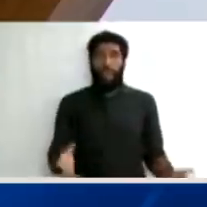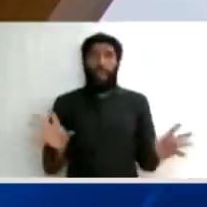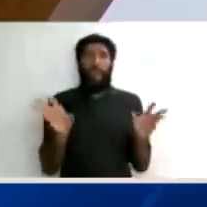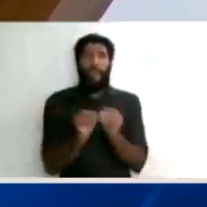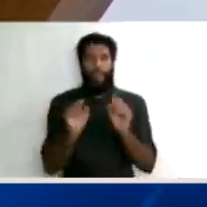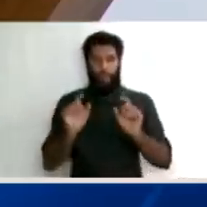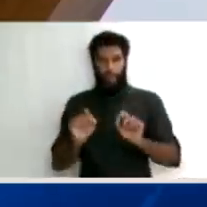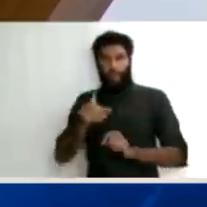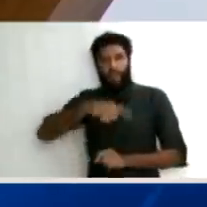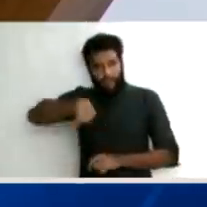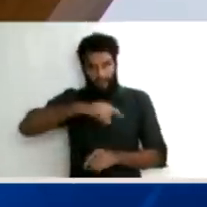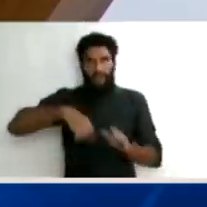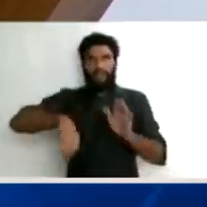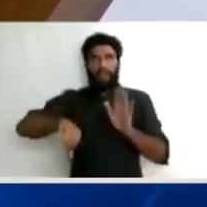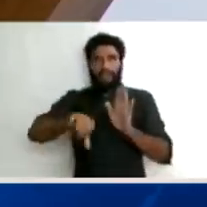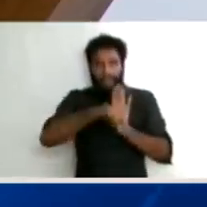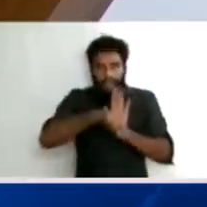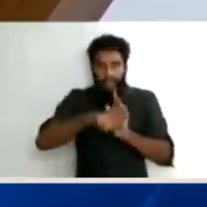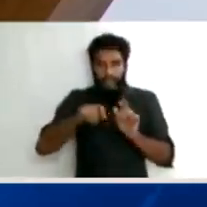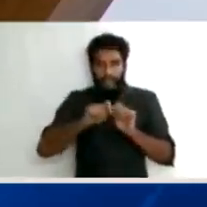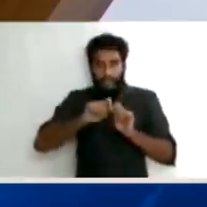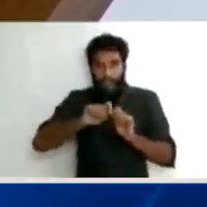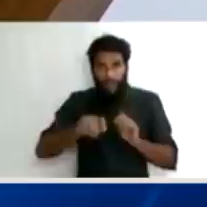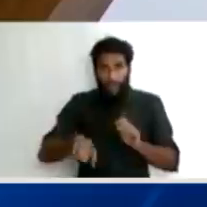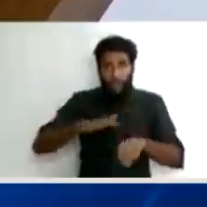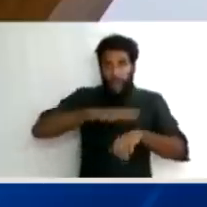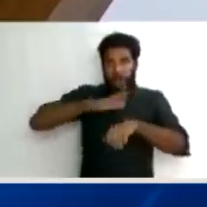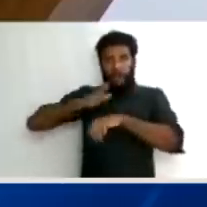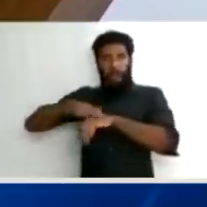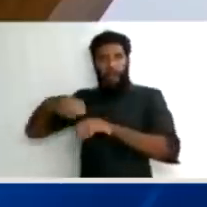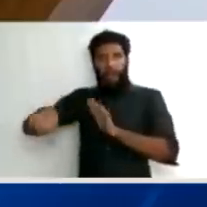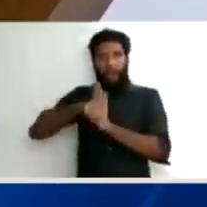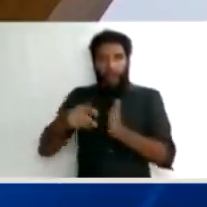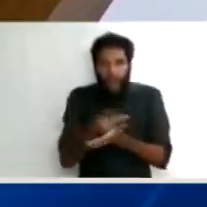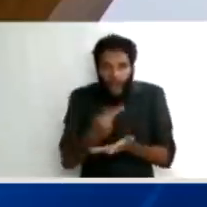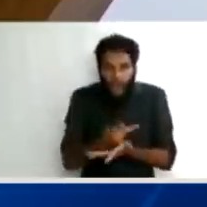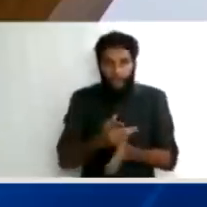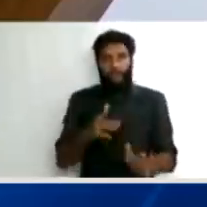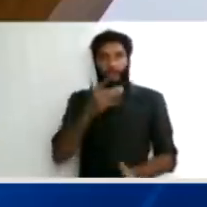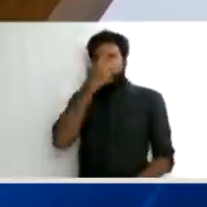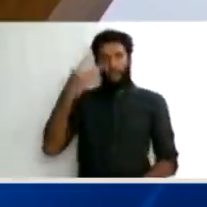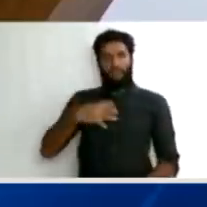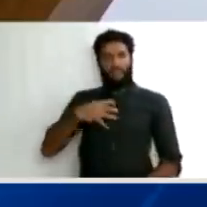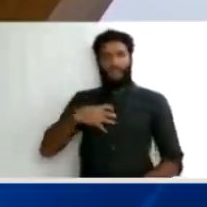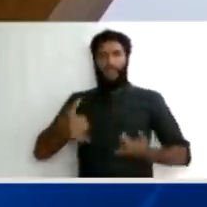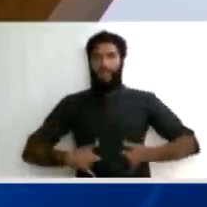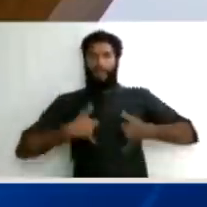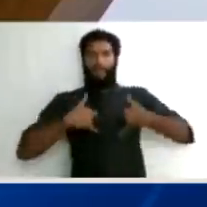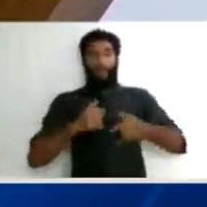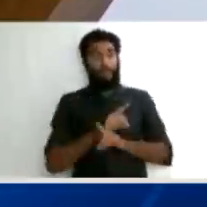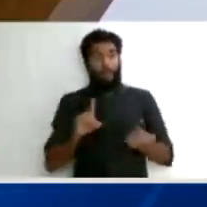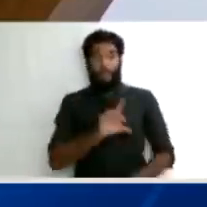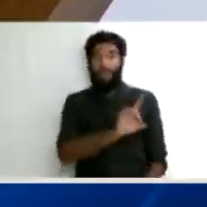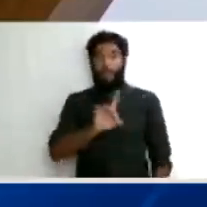operação Lava Jato. Por outro lado, se for reconhecida a suspeição do ministro, do ex-juiz Sérgio